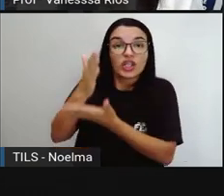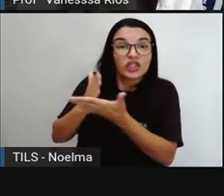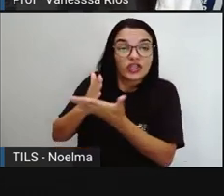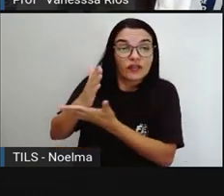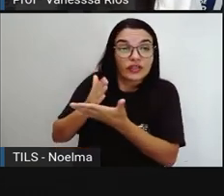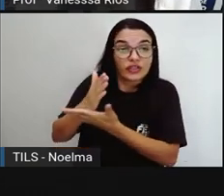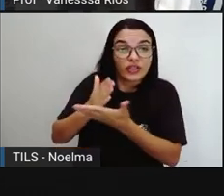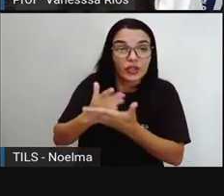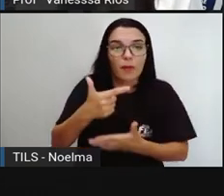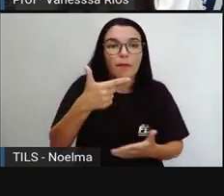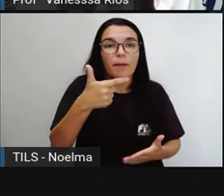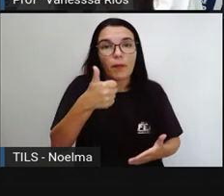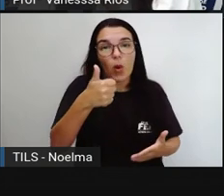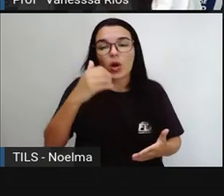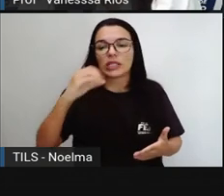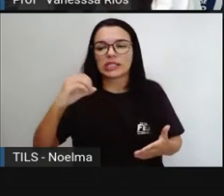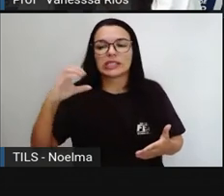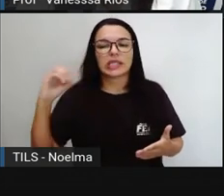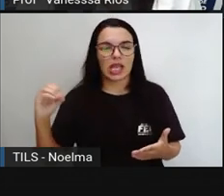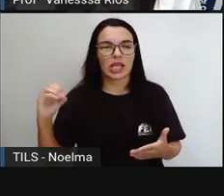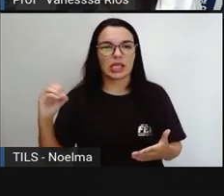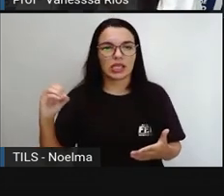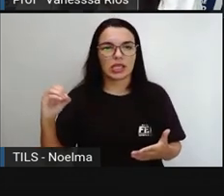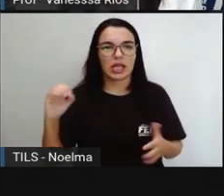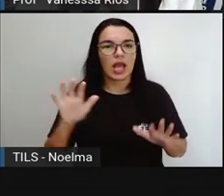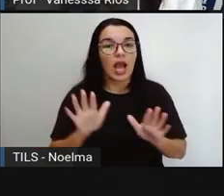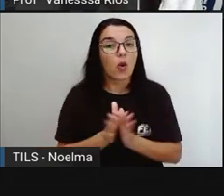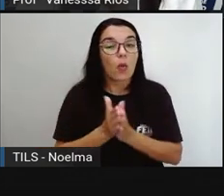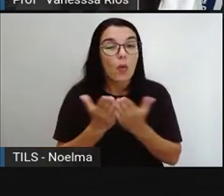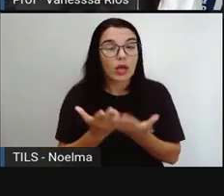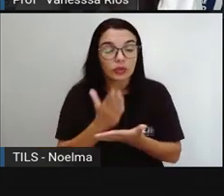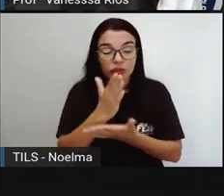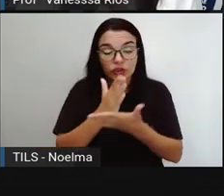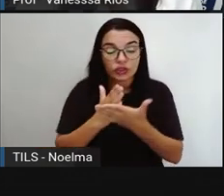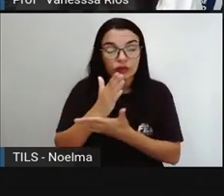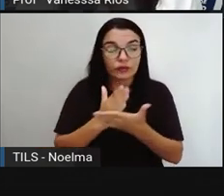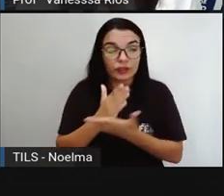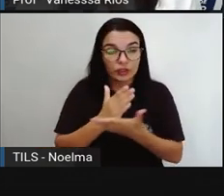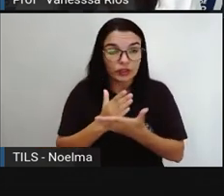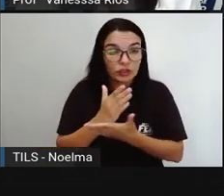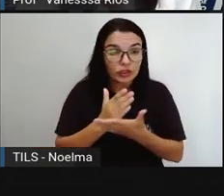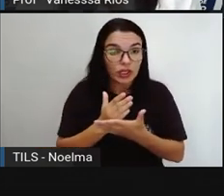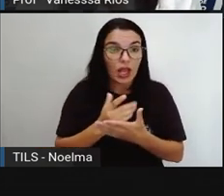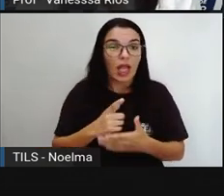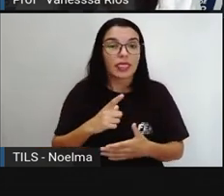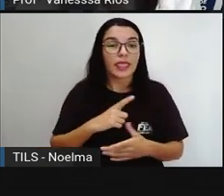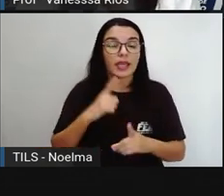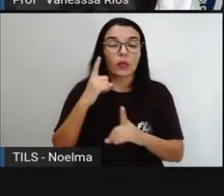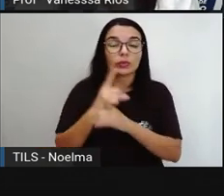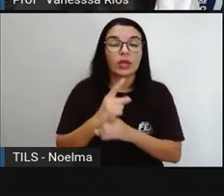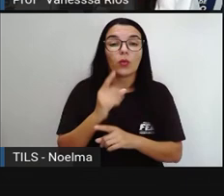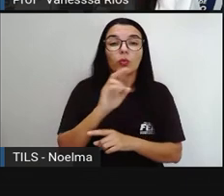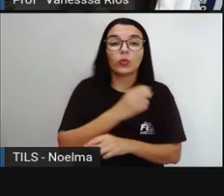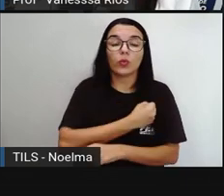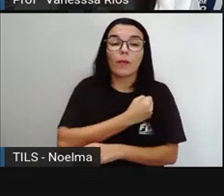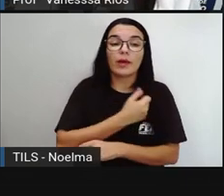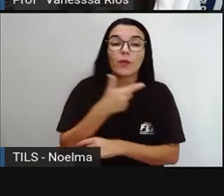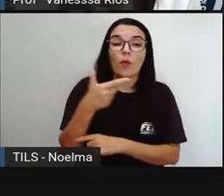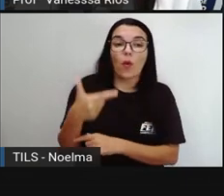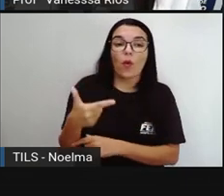e dividir por 100 Quando a gente divide 2 mil por 100 nós encontramos aí o valor